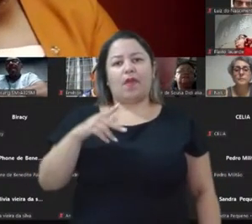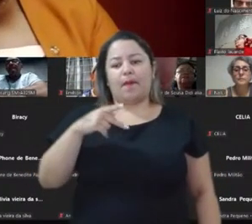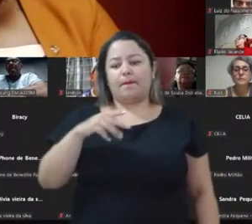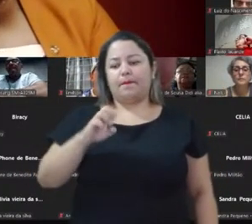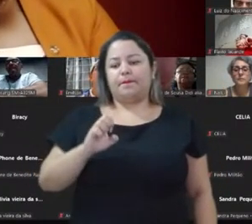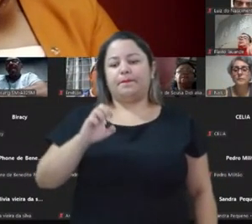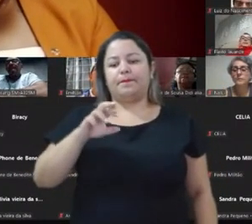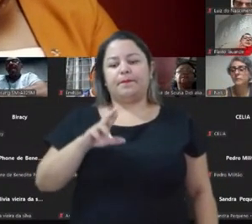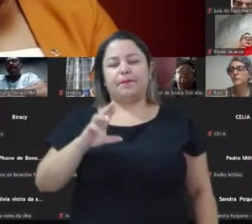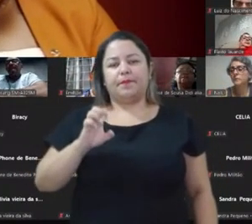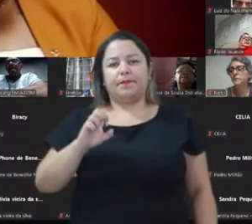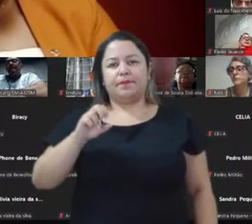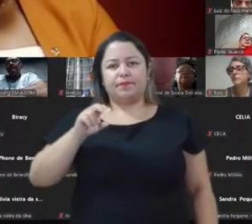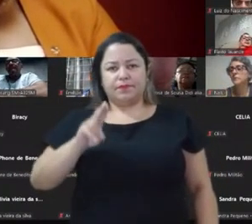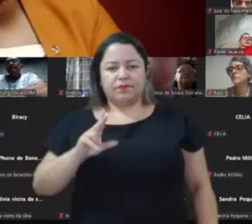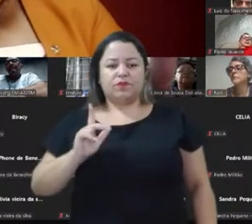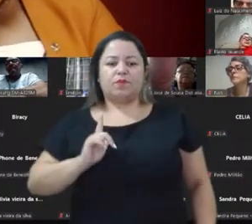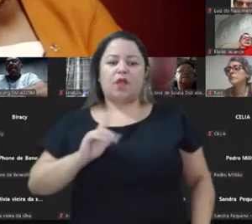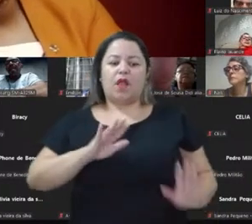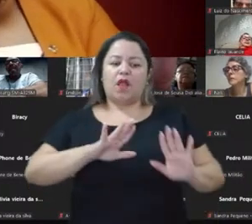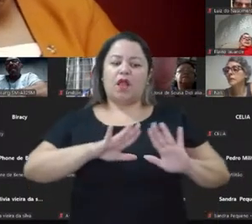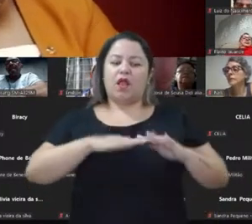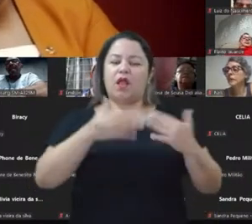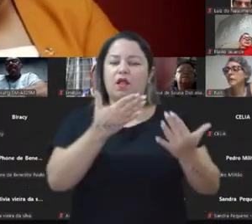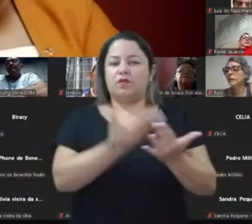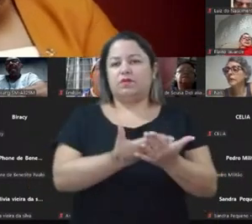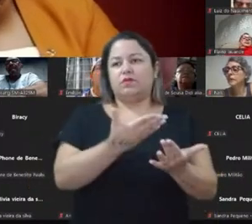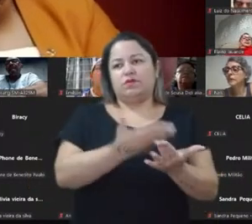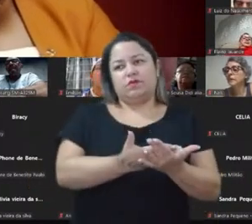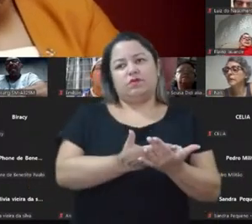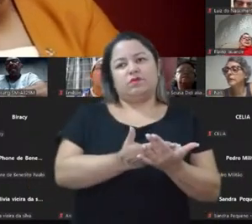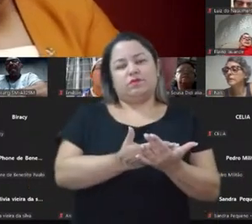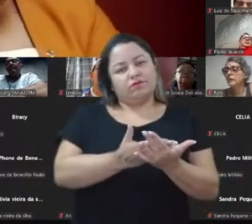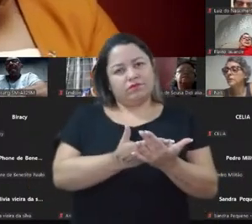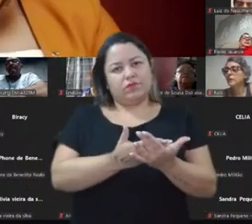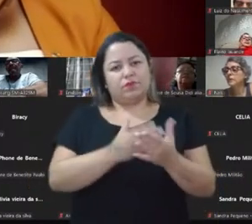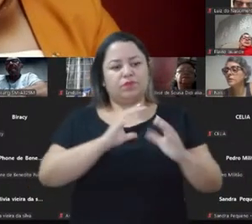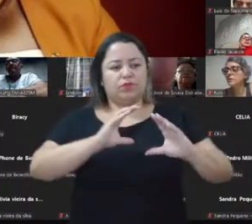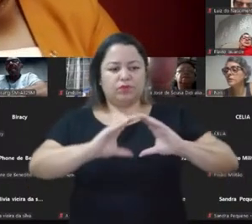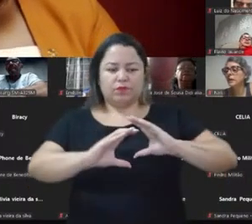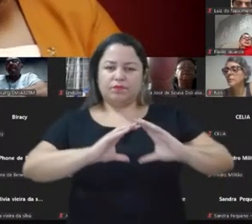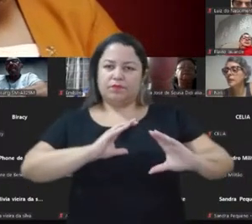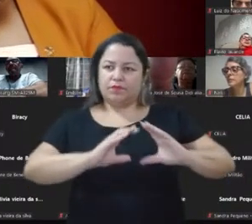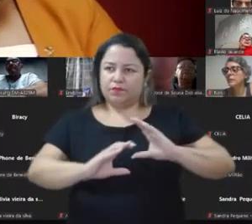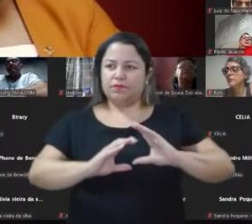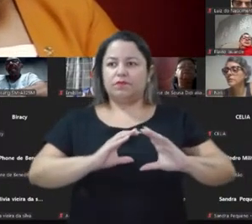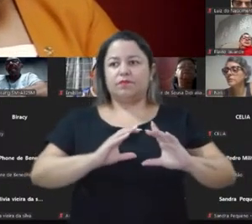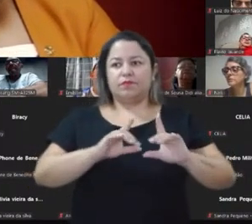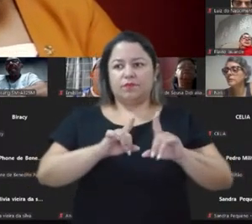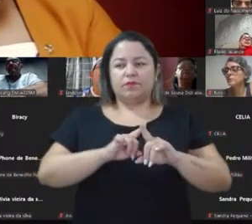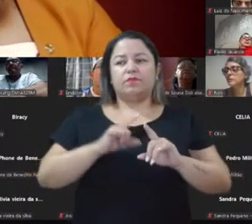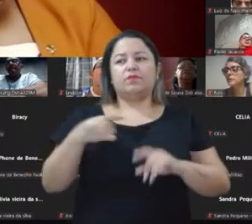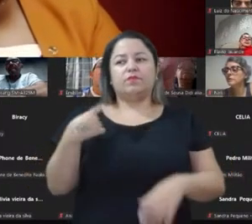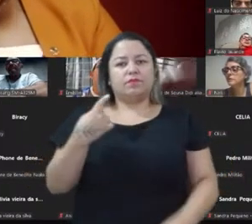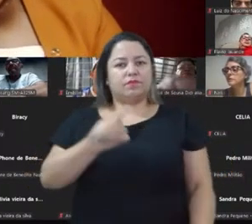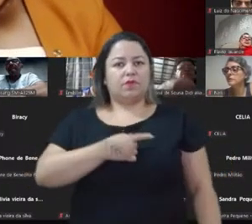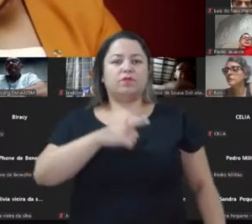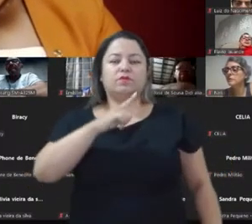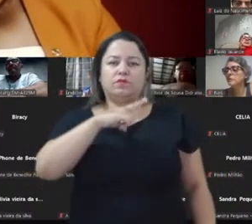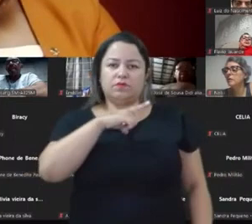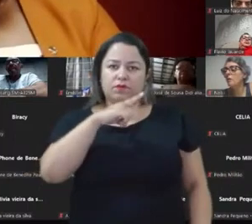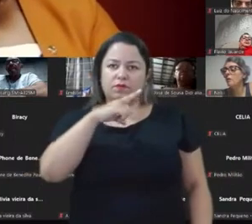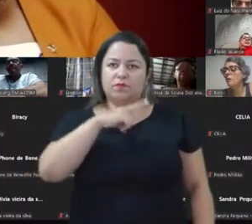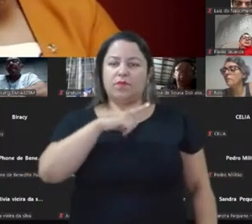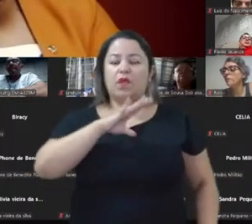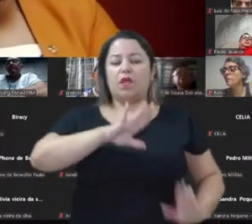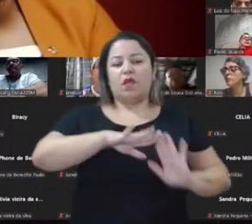Abramo uma grande escola de influenciadores e comunicadores digitais, que a gente tenha um dia uma